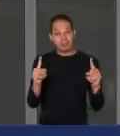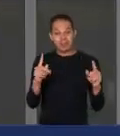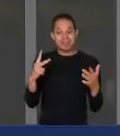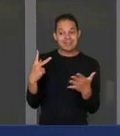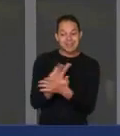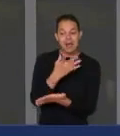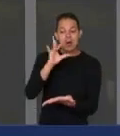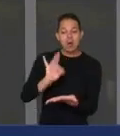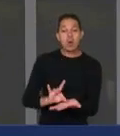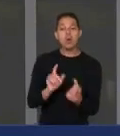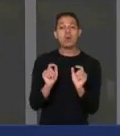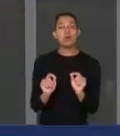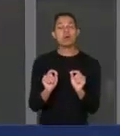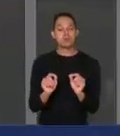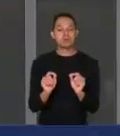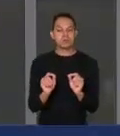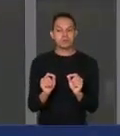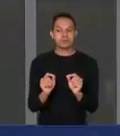fatos.